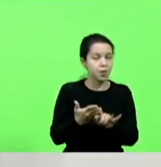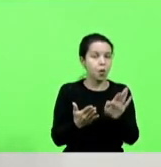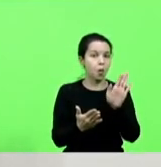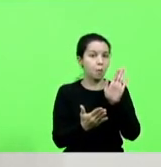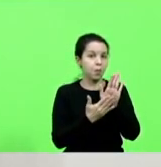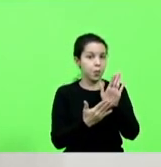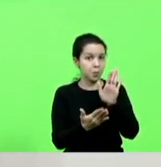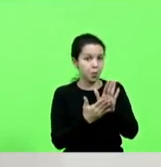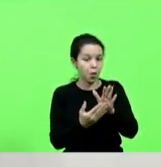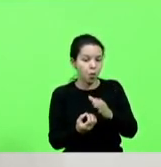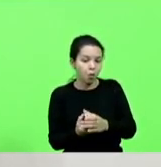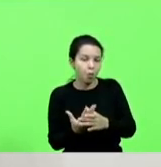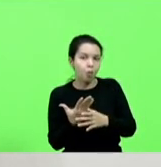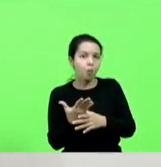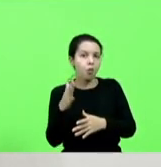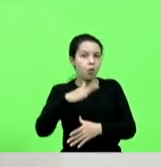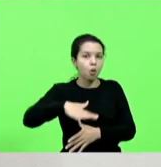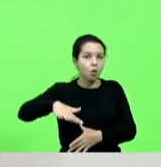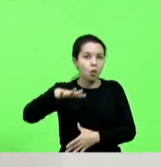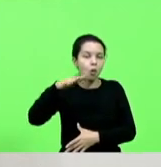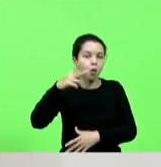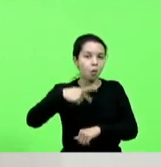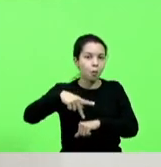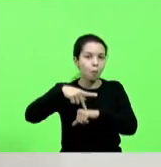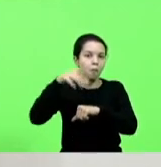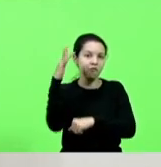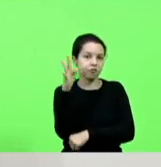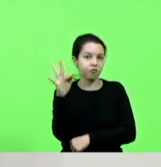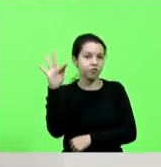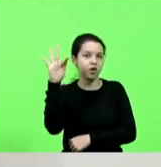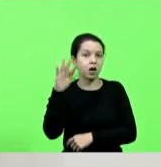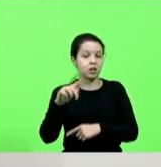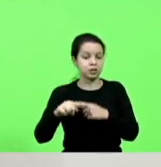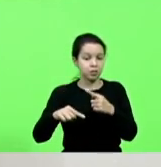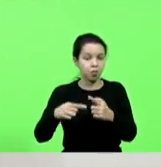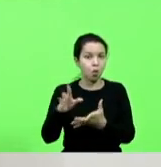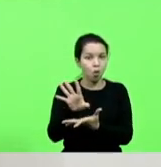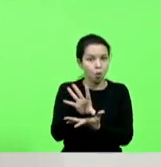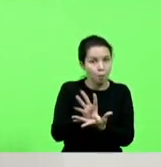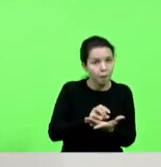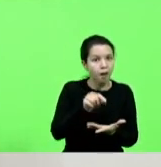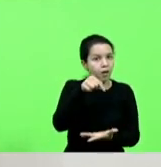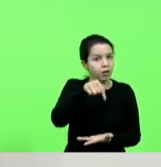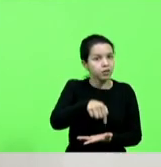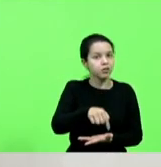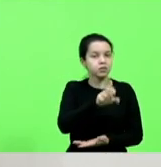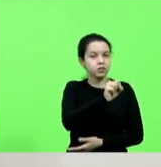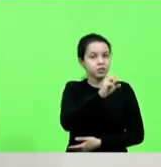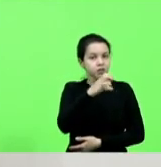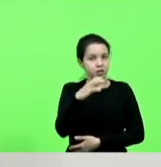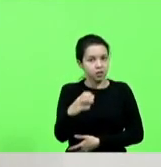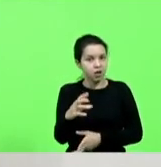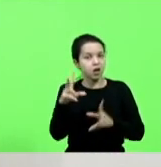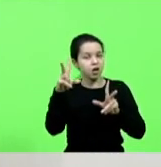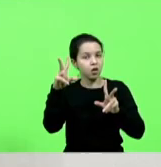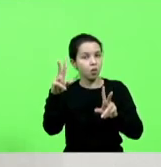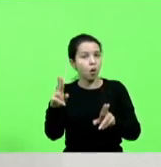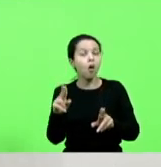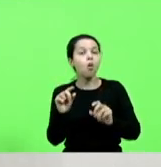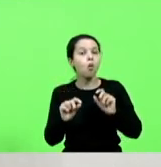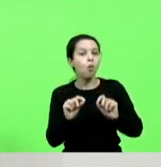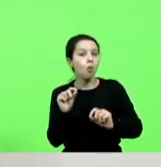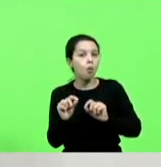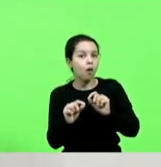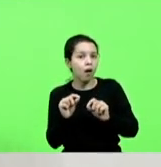na França e que depois de muito tempo foi aplicada aqui em Santa Catarina que é acolhida na